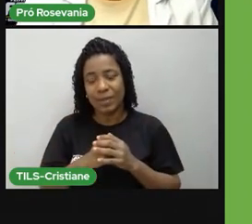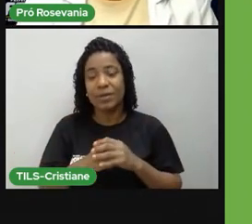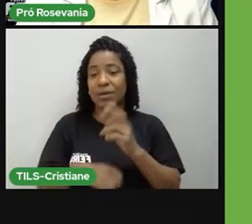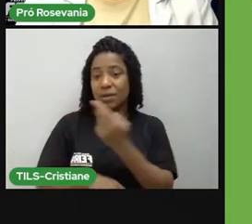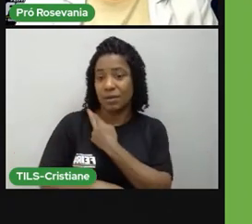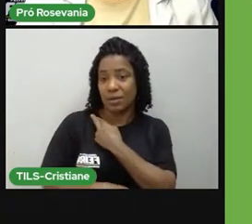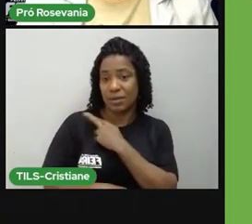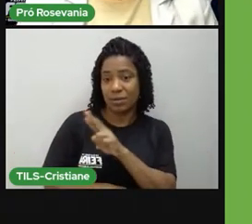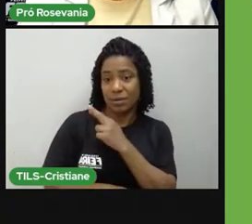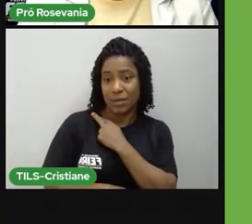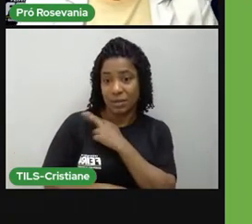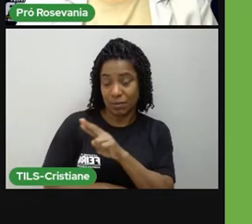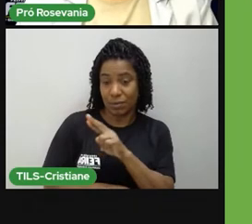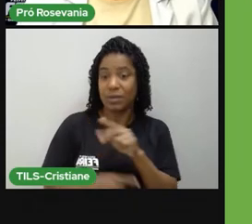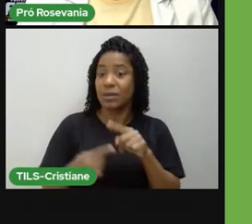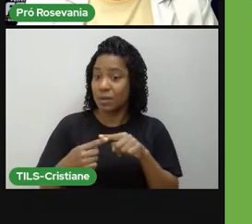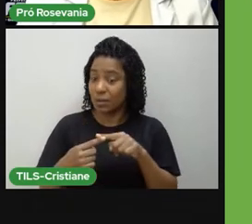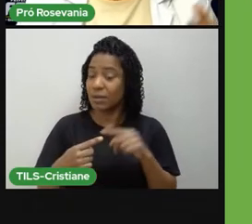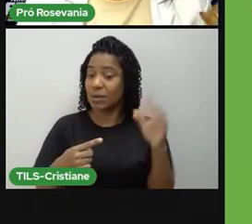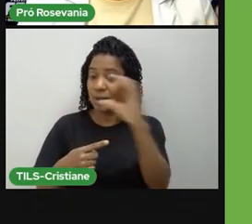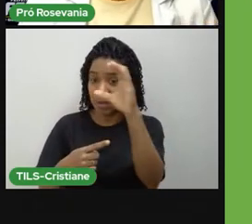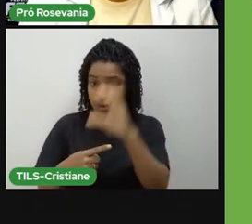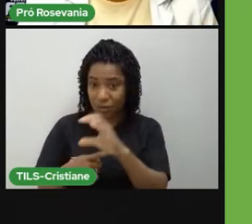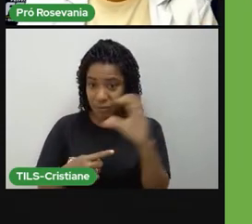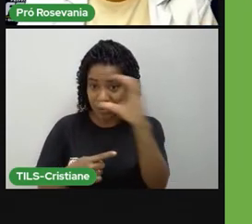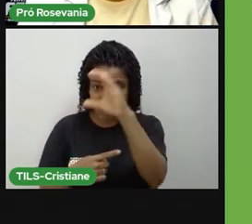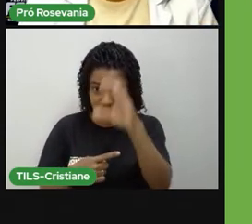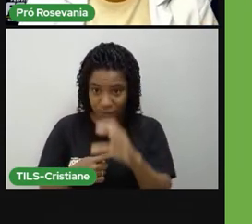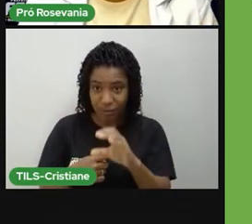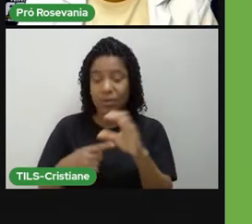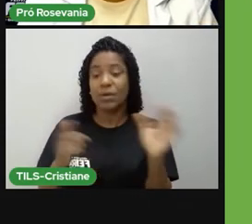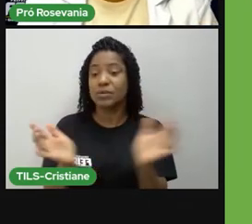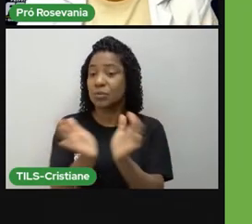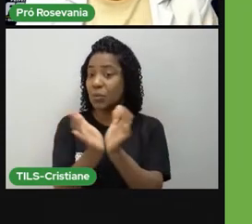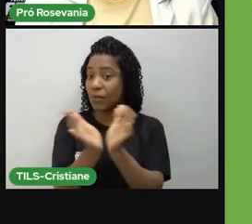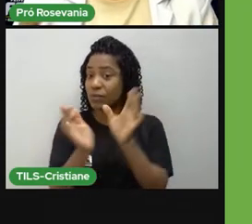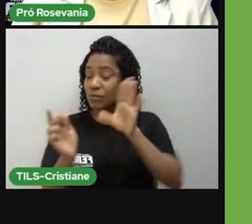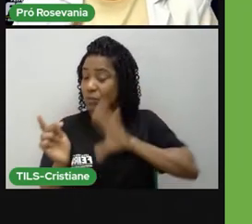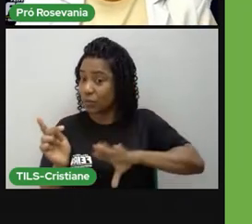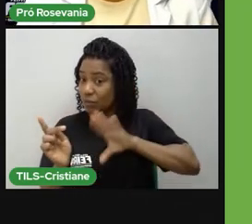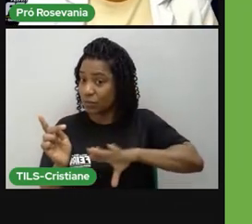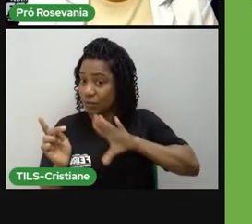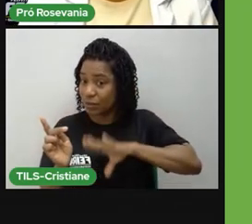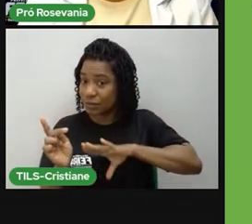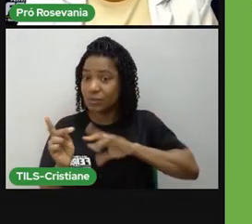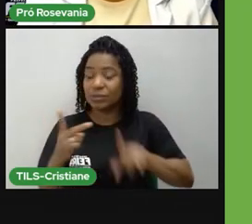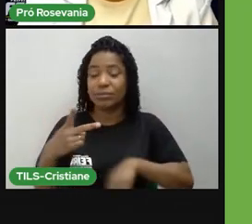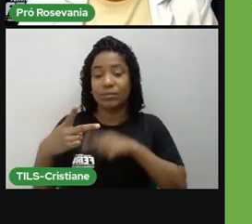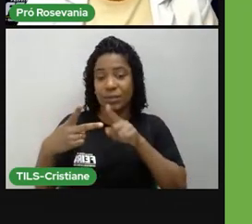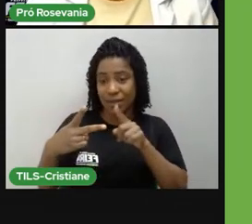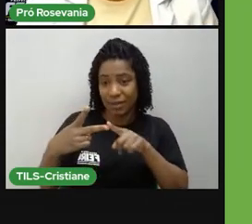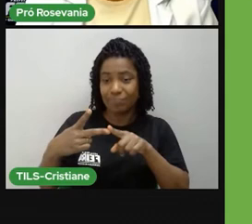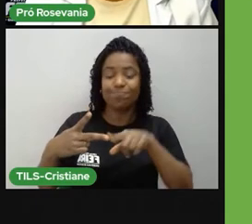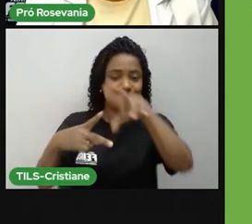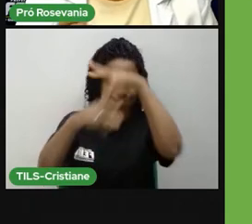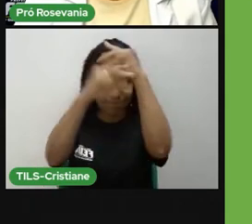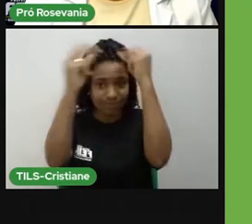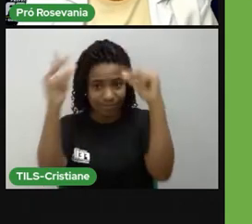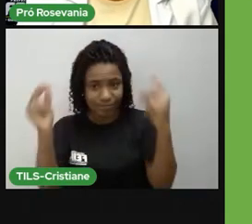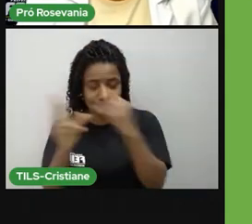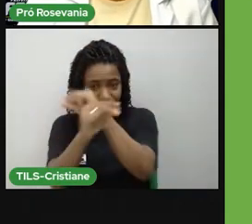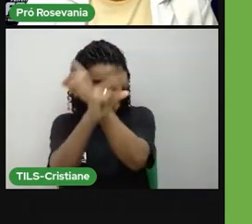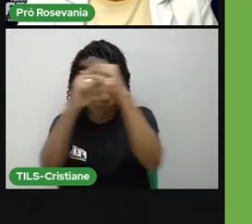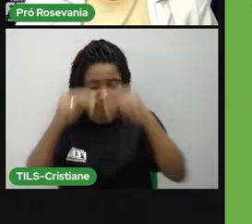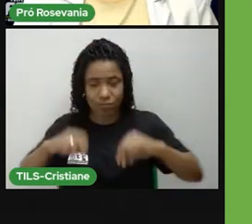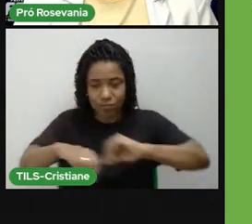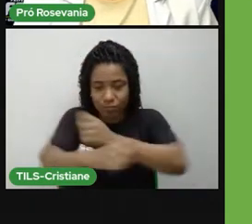religião católica, né, que nós herdamos muitos dos povos portugueses, e aqui, né, a questão do candomblé, umbanda,